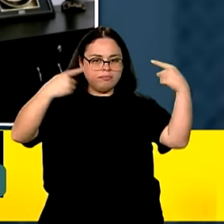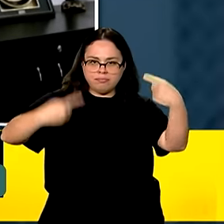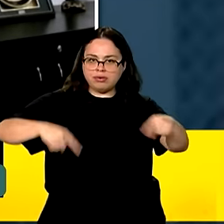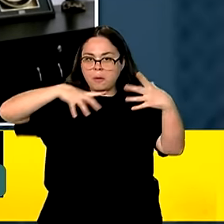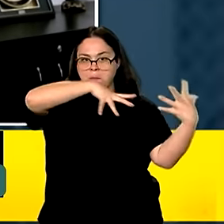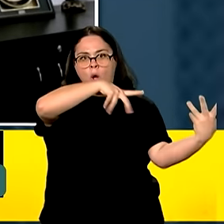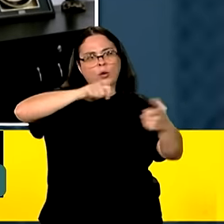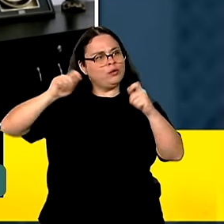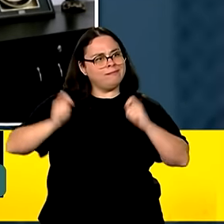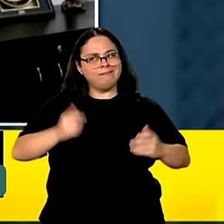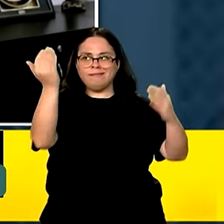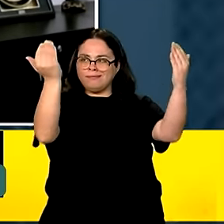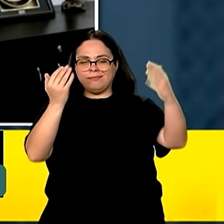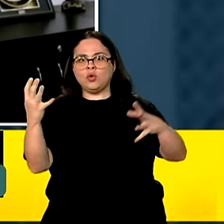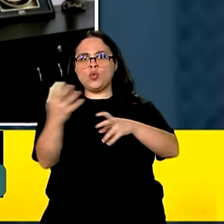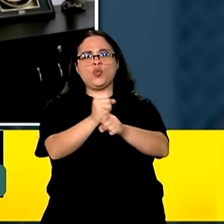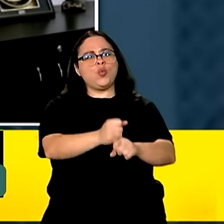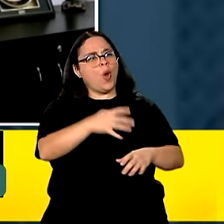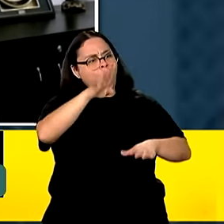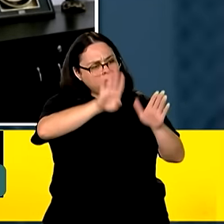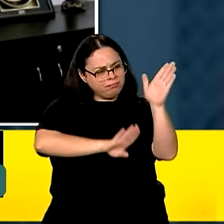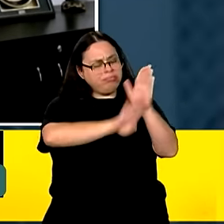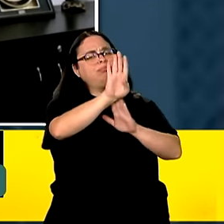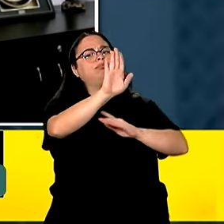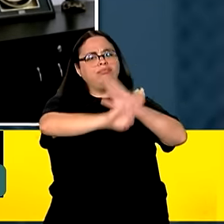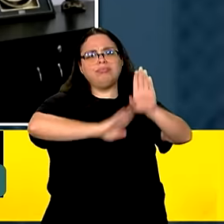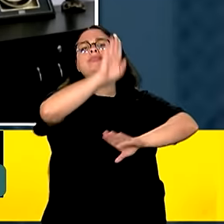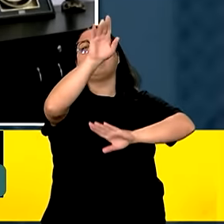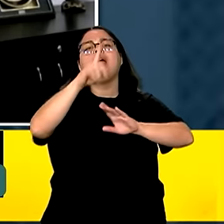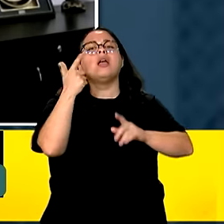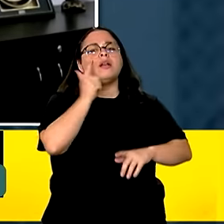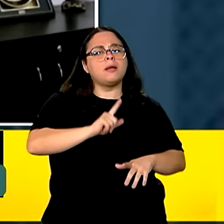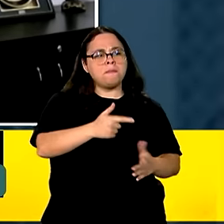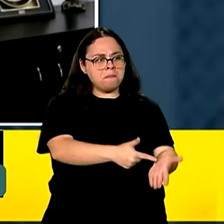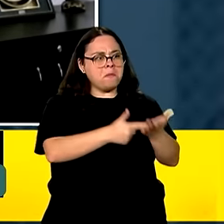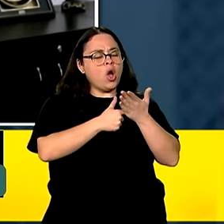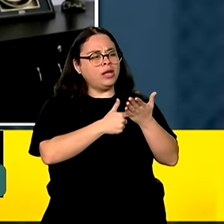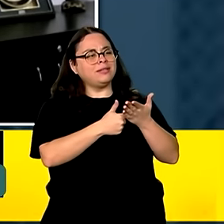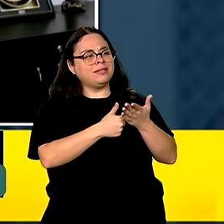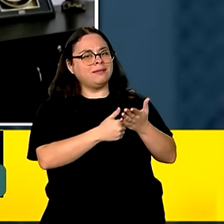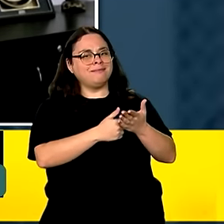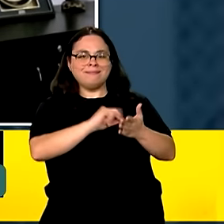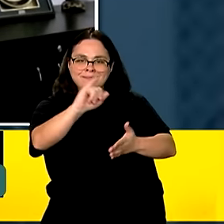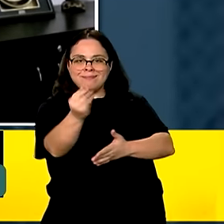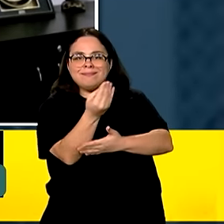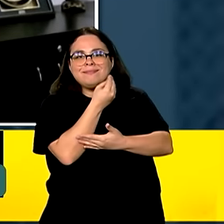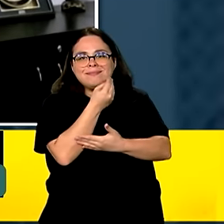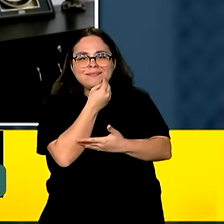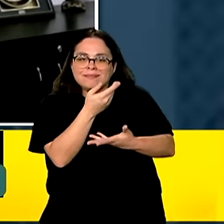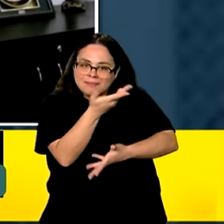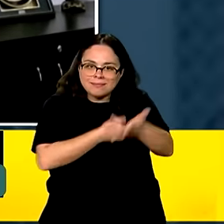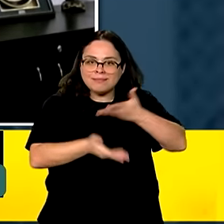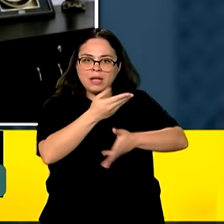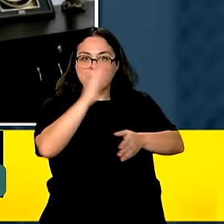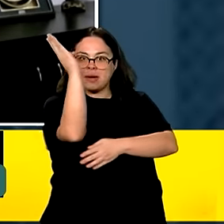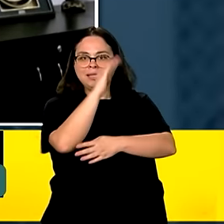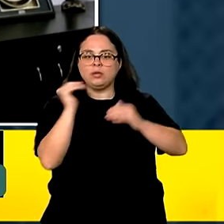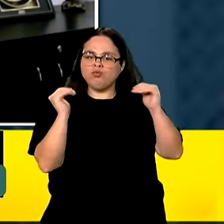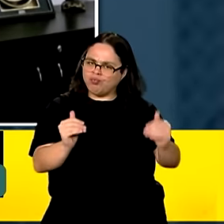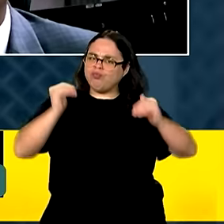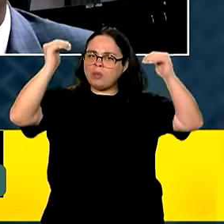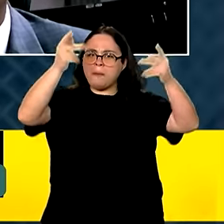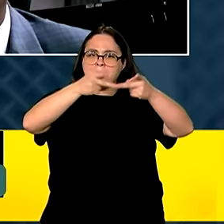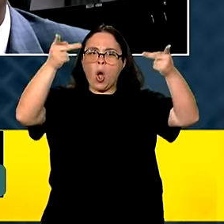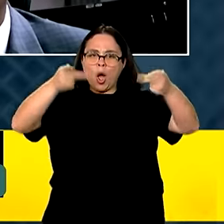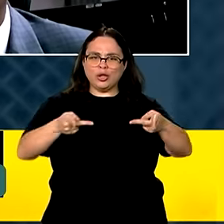mundiais. Então é um case de sucesso que traz frutos à nação brasileira e principalmente leva o nosso país em um lugar mais alto do